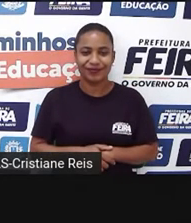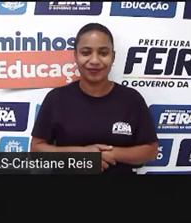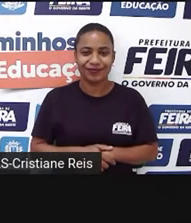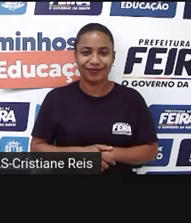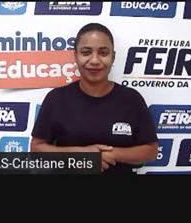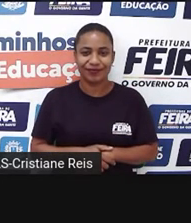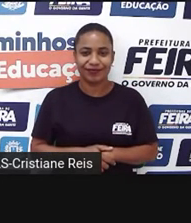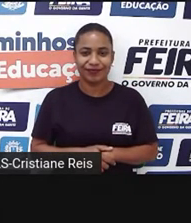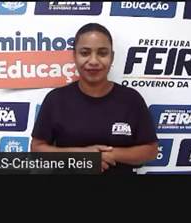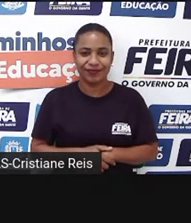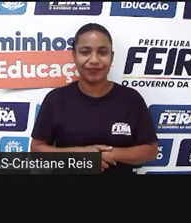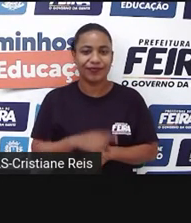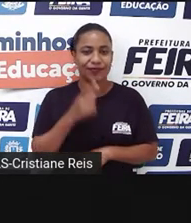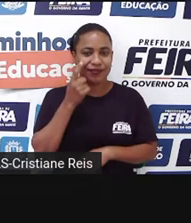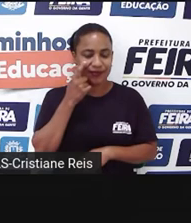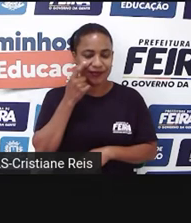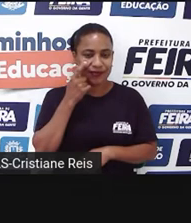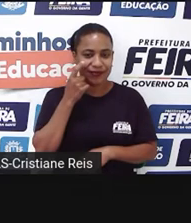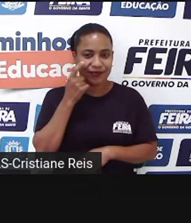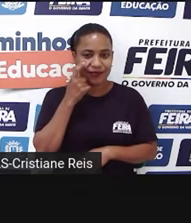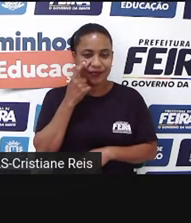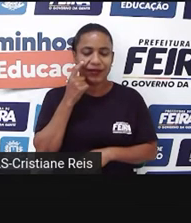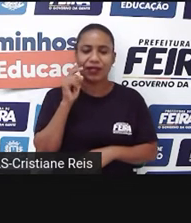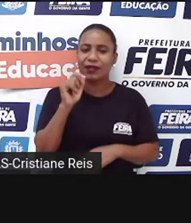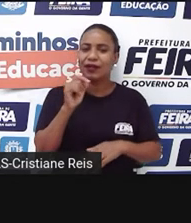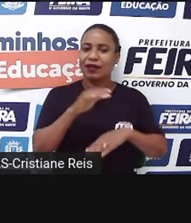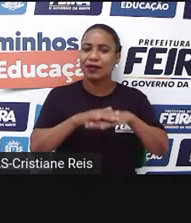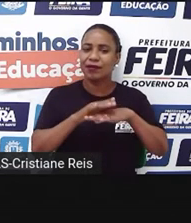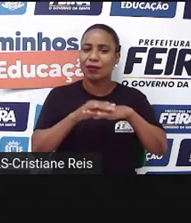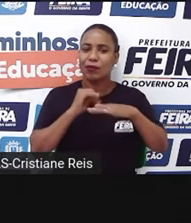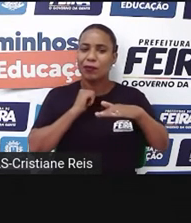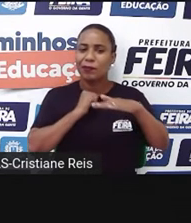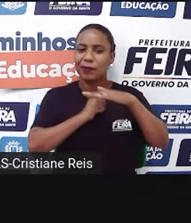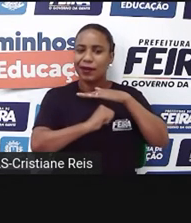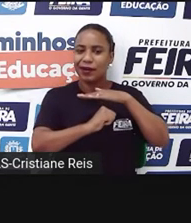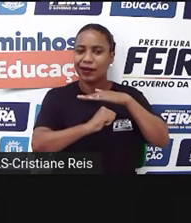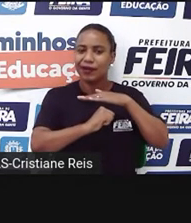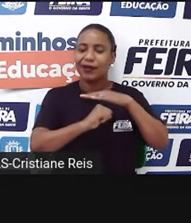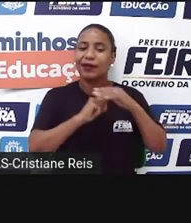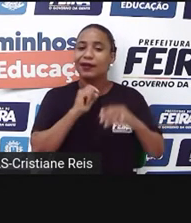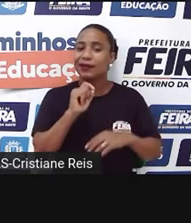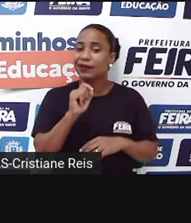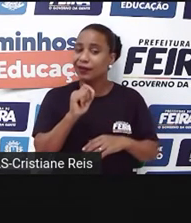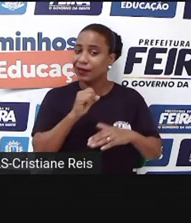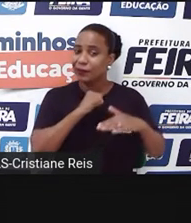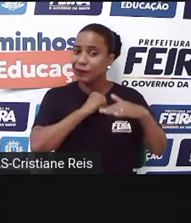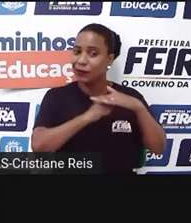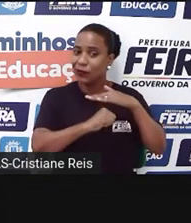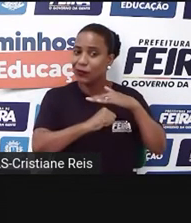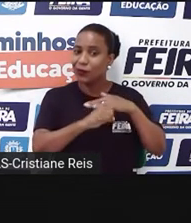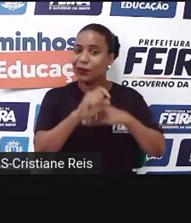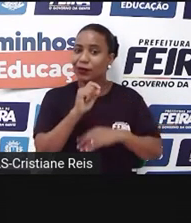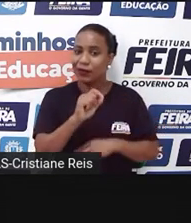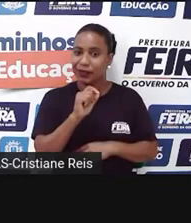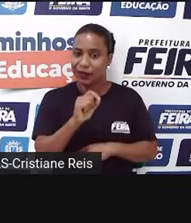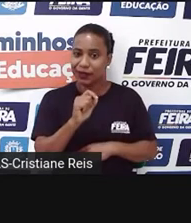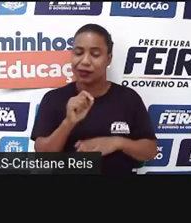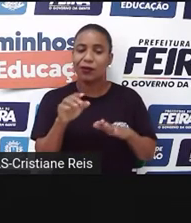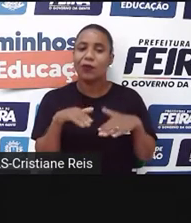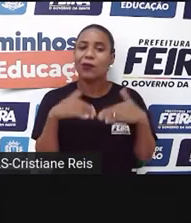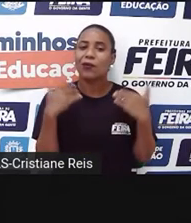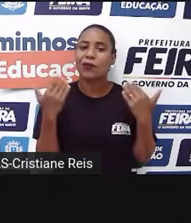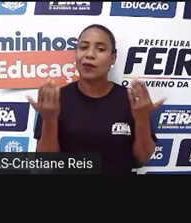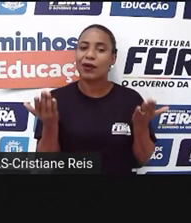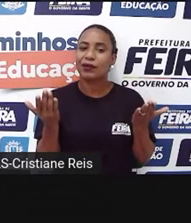who was killed? Então, quem foi assassinado? Então, quem vai ser a vítima? Você tem que pensar nisso. When? Quando